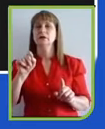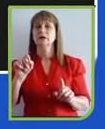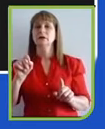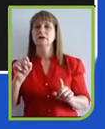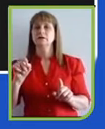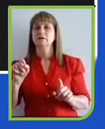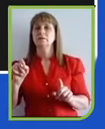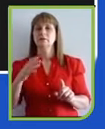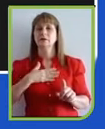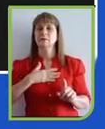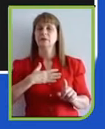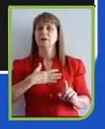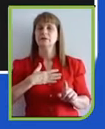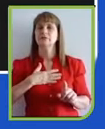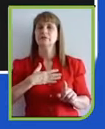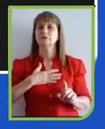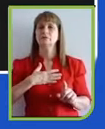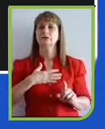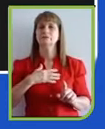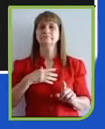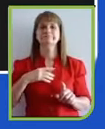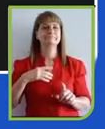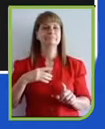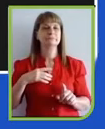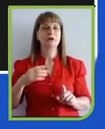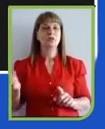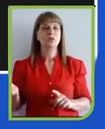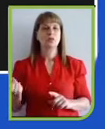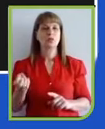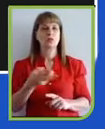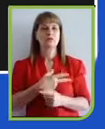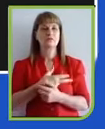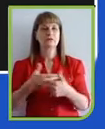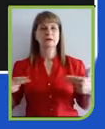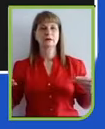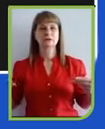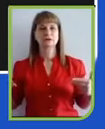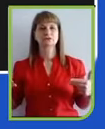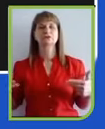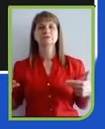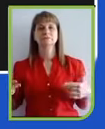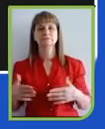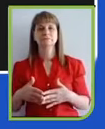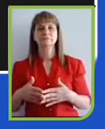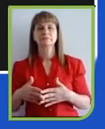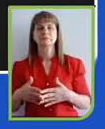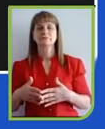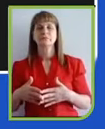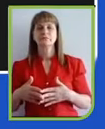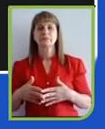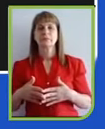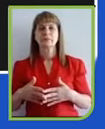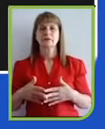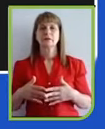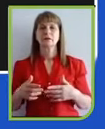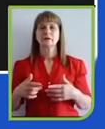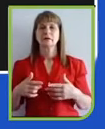uma grande novidade. Essas duas primeiras tendências que falei até agora, digamos que a pandemia